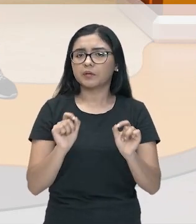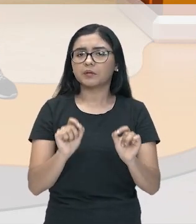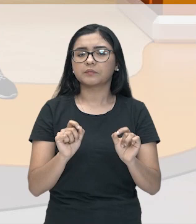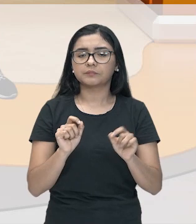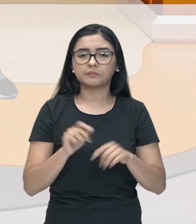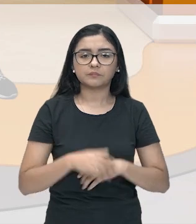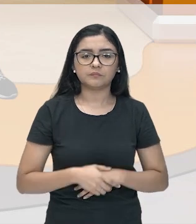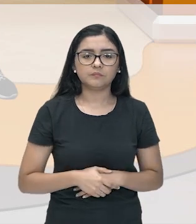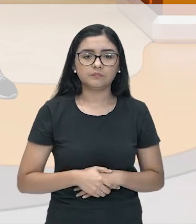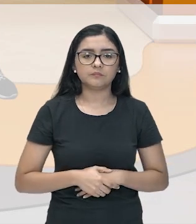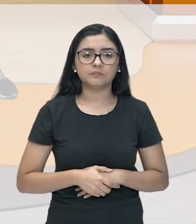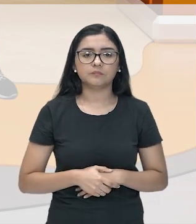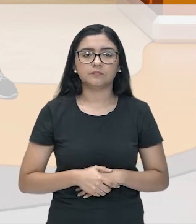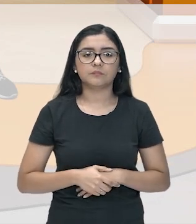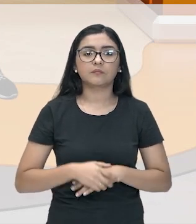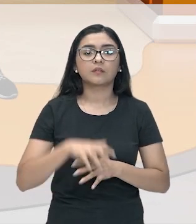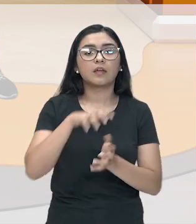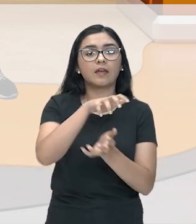essa data?